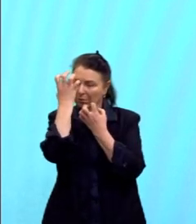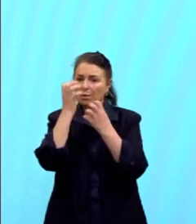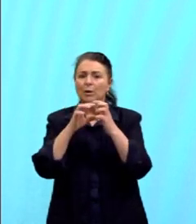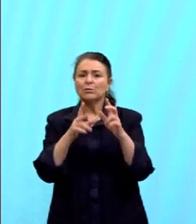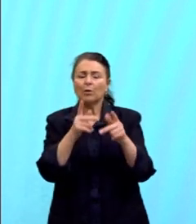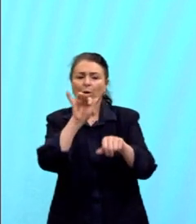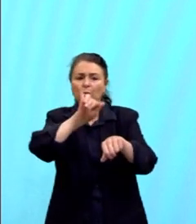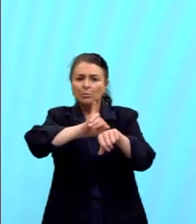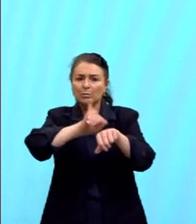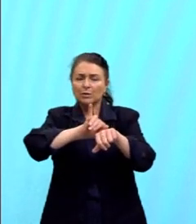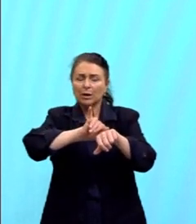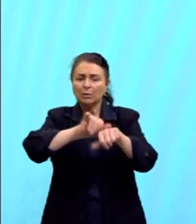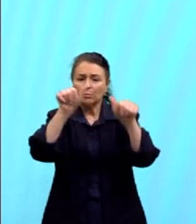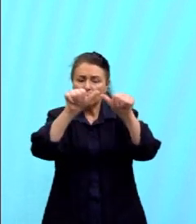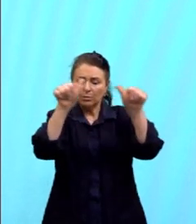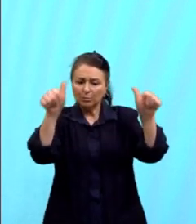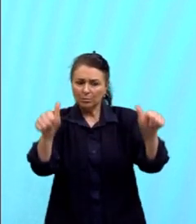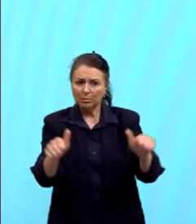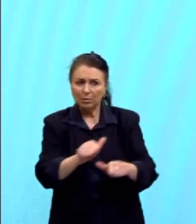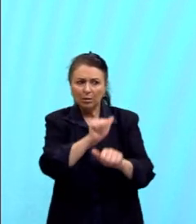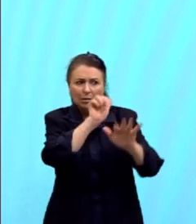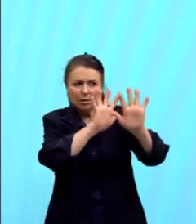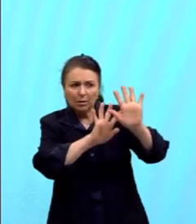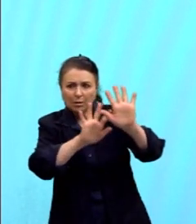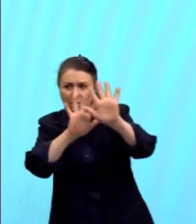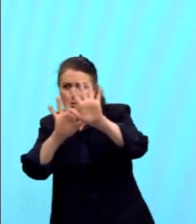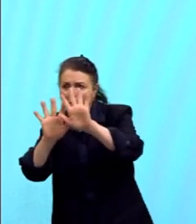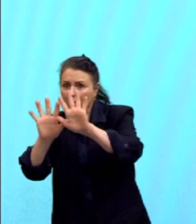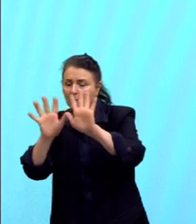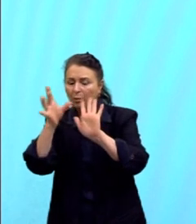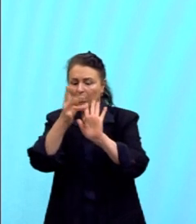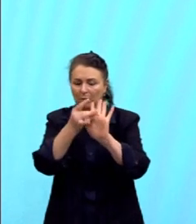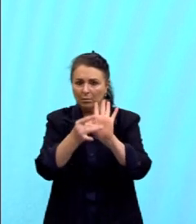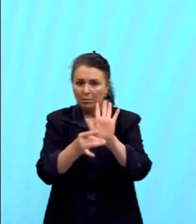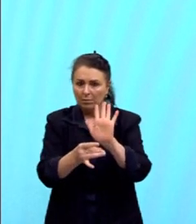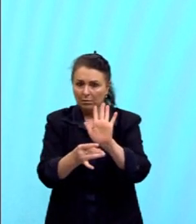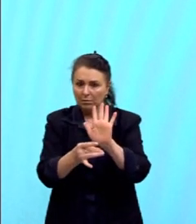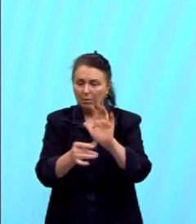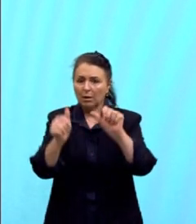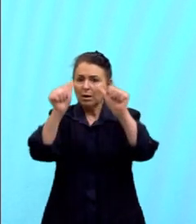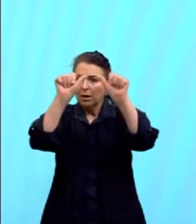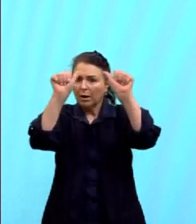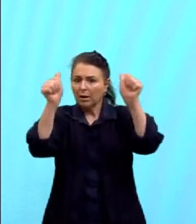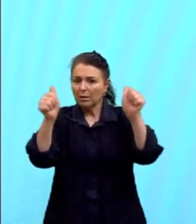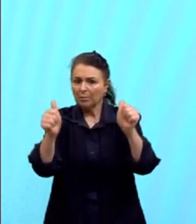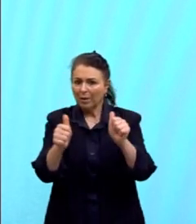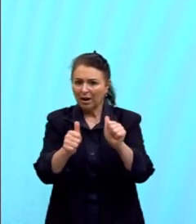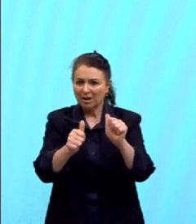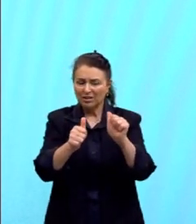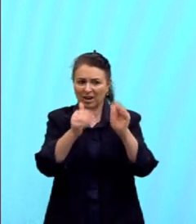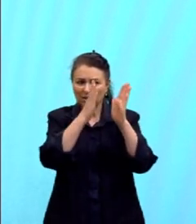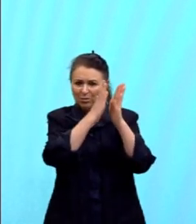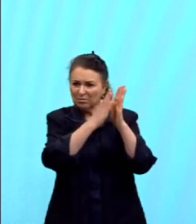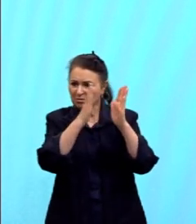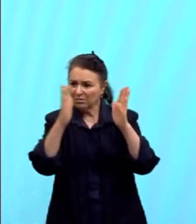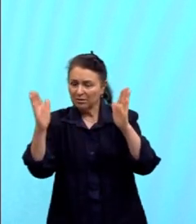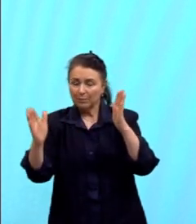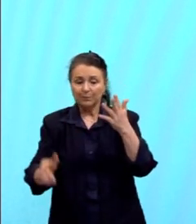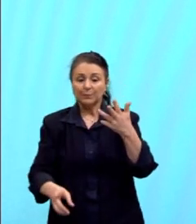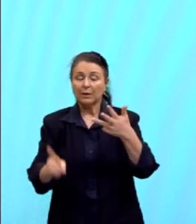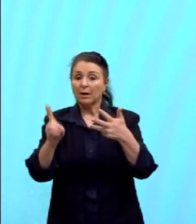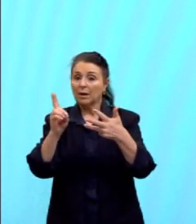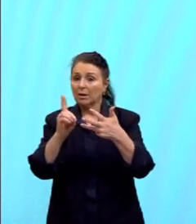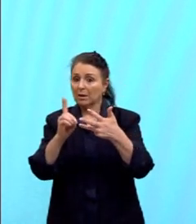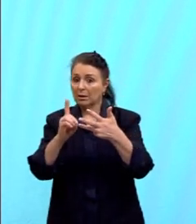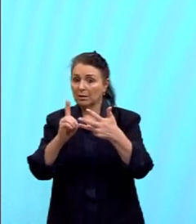objetos da paisagem são descritas, a imagem é fragmentária. Ou alternativa D,